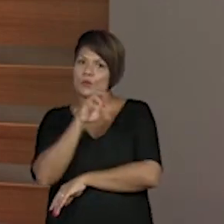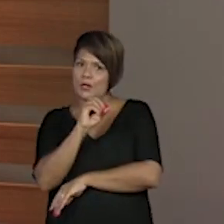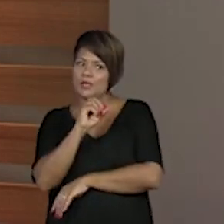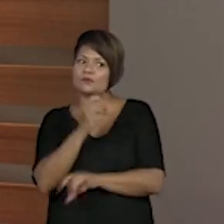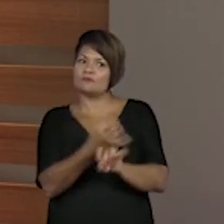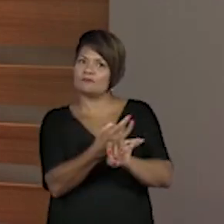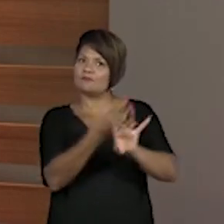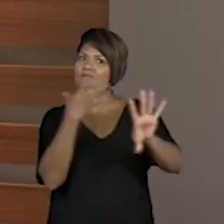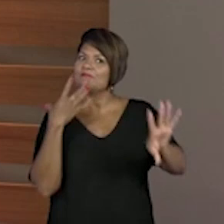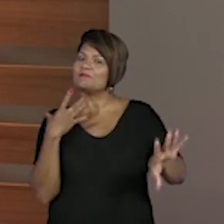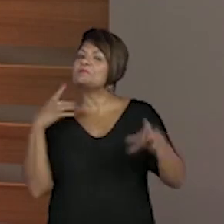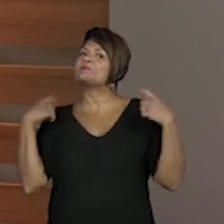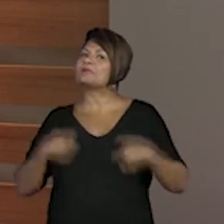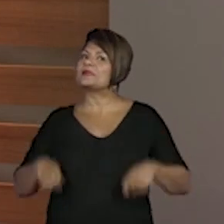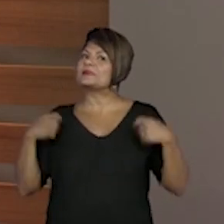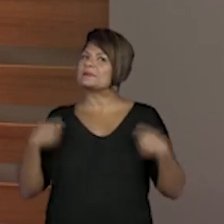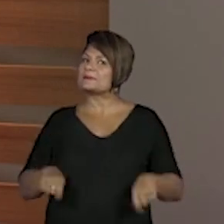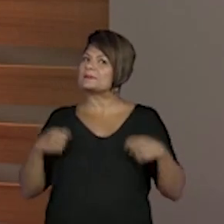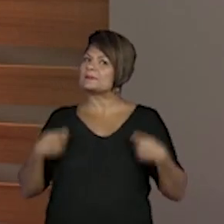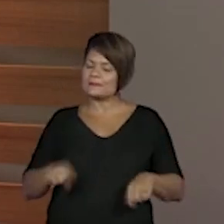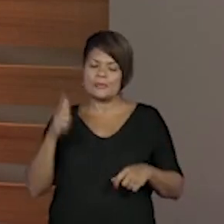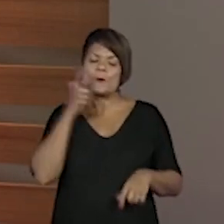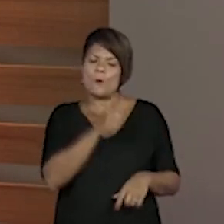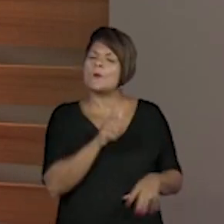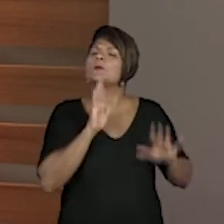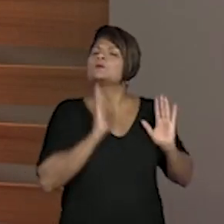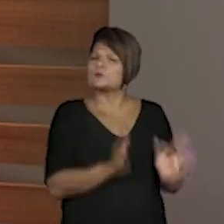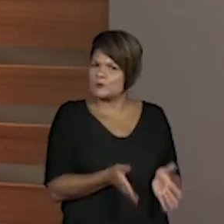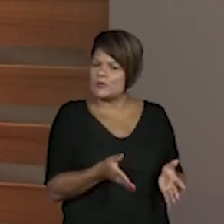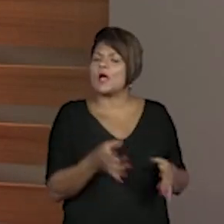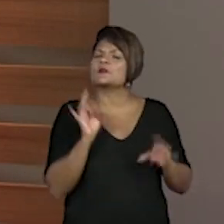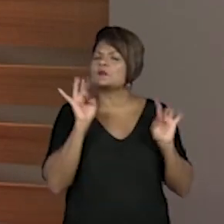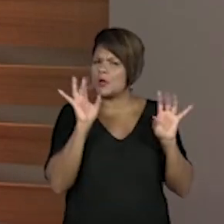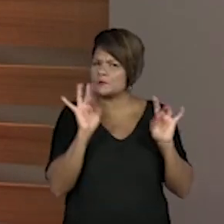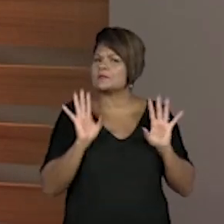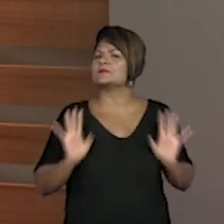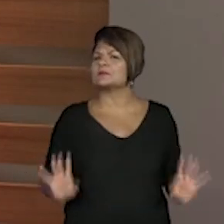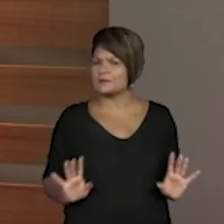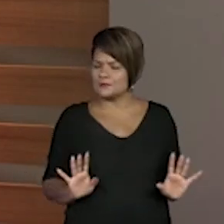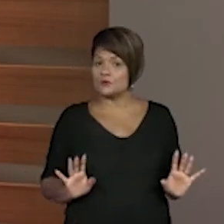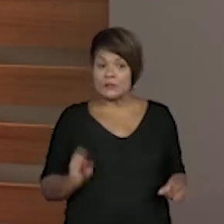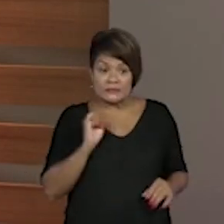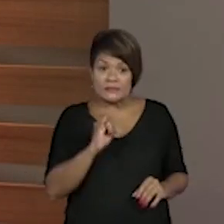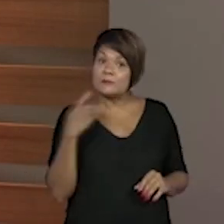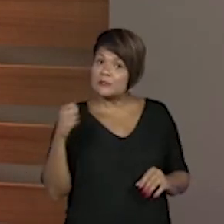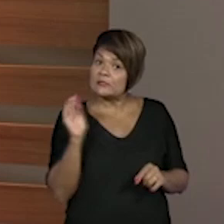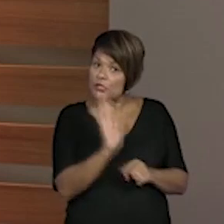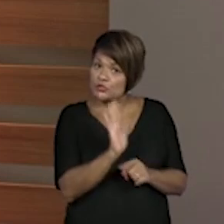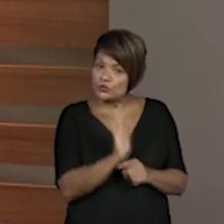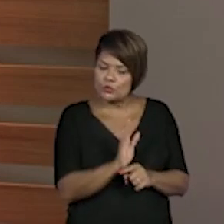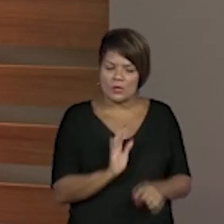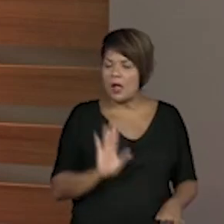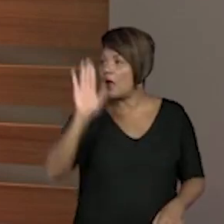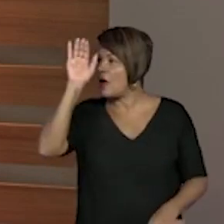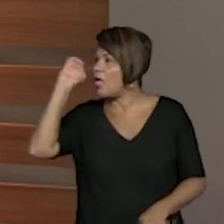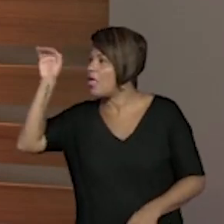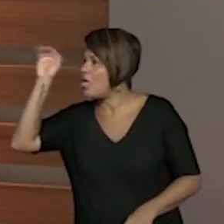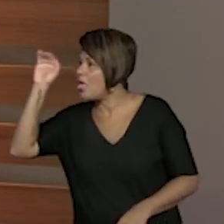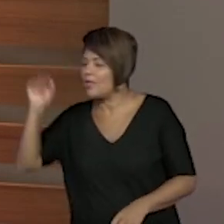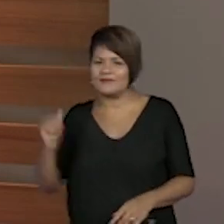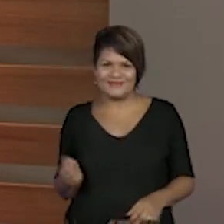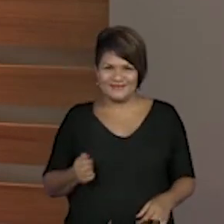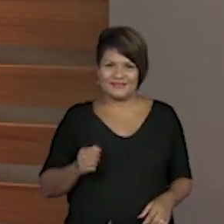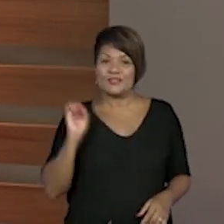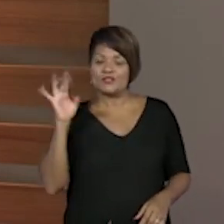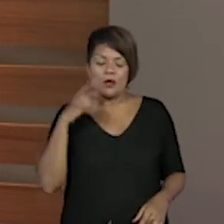autonomia, já consegue fazer todas as atividades sozinho. E se precisar de uma ajuda, ele mesmo vai lá chamar. Só dá